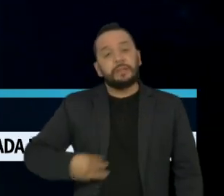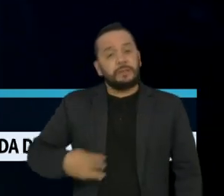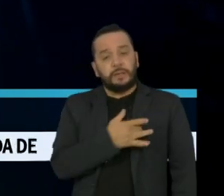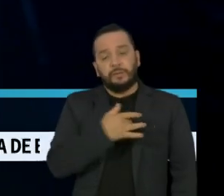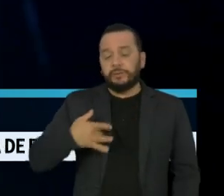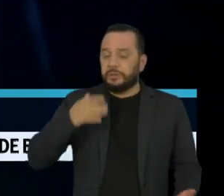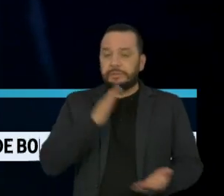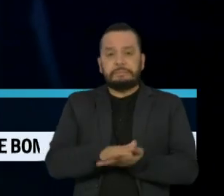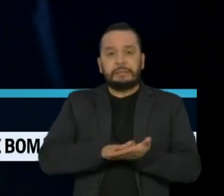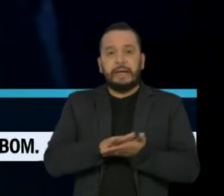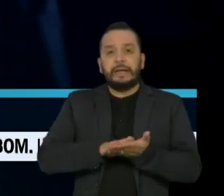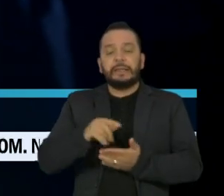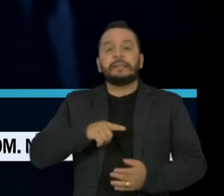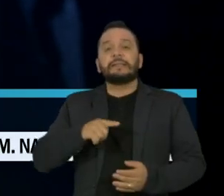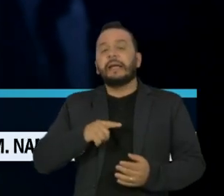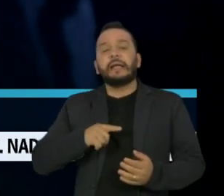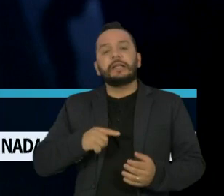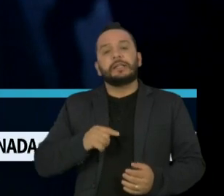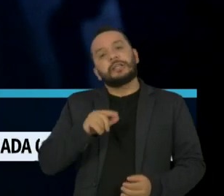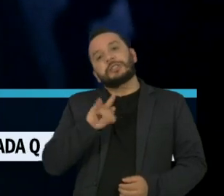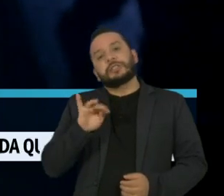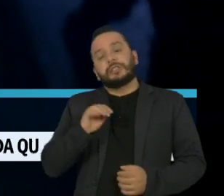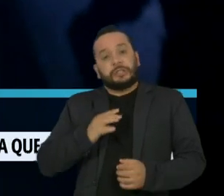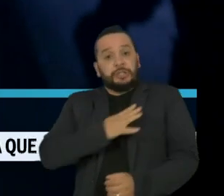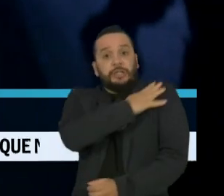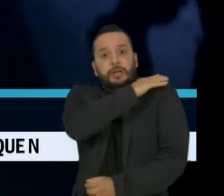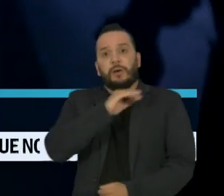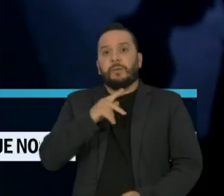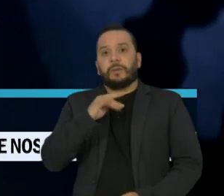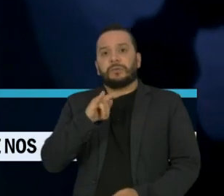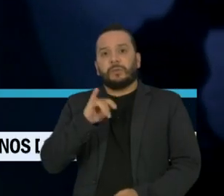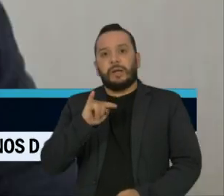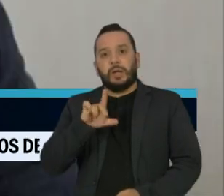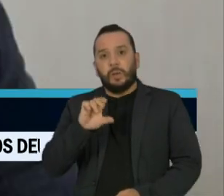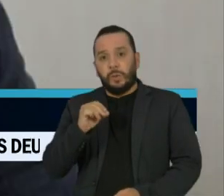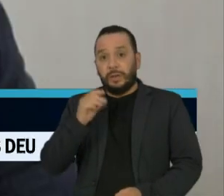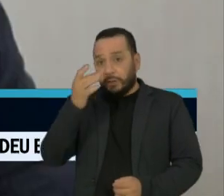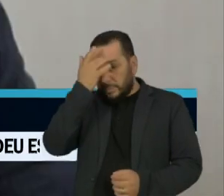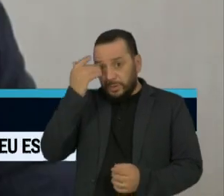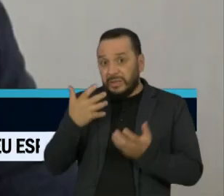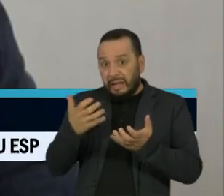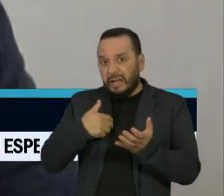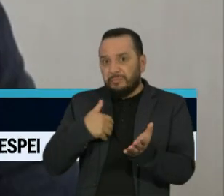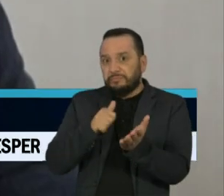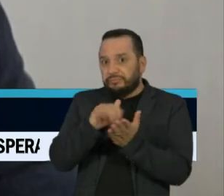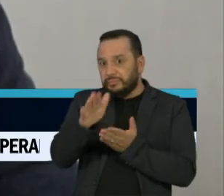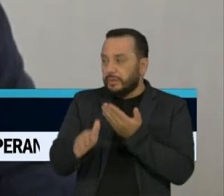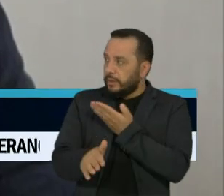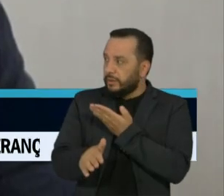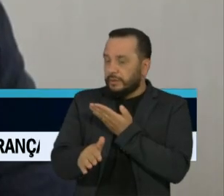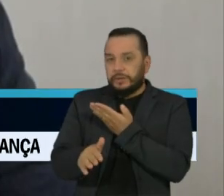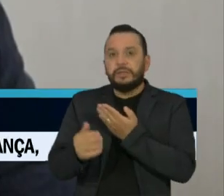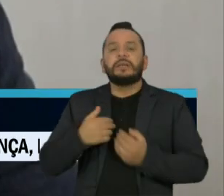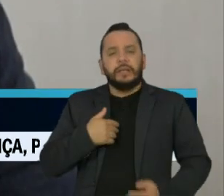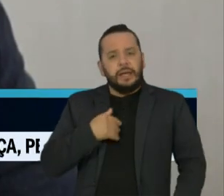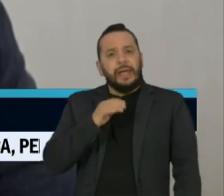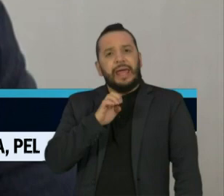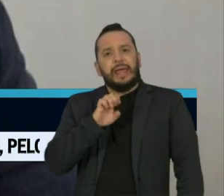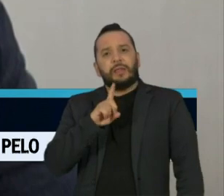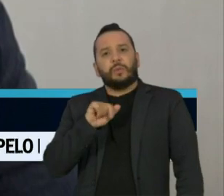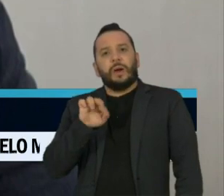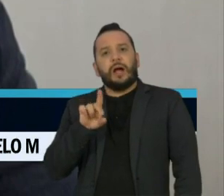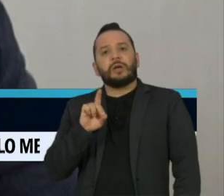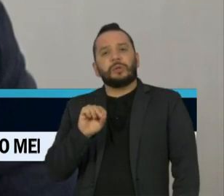está sendo tocada pelo general Pazuello, que vem recebendo pressão para deixar o cargo. O general Eduardo Pazuello,